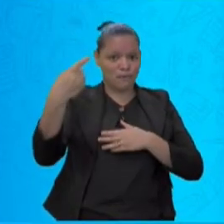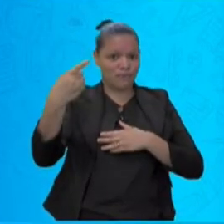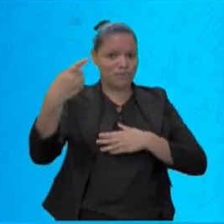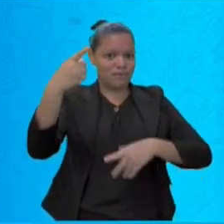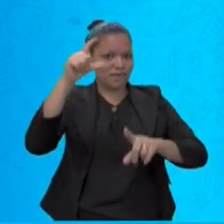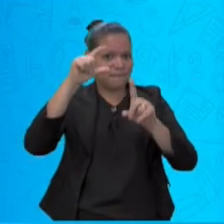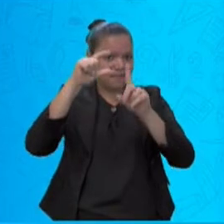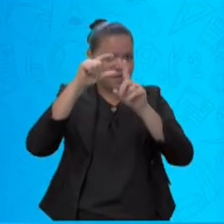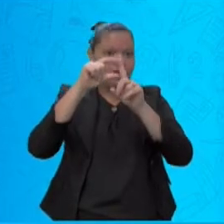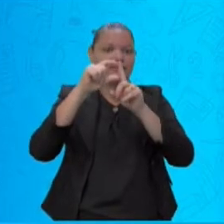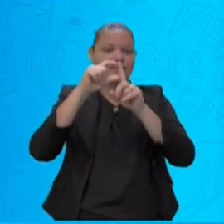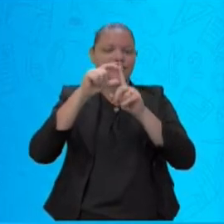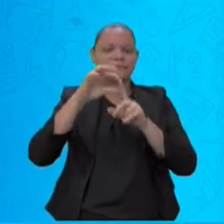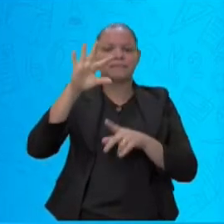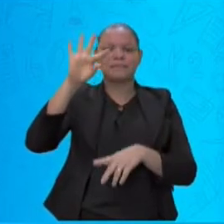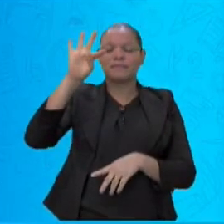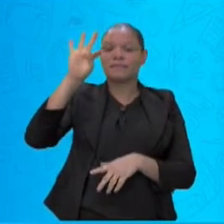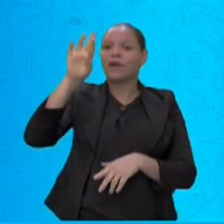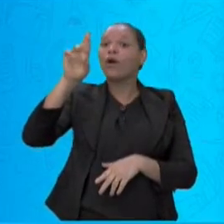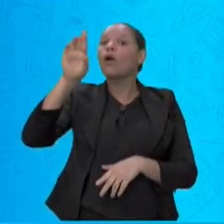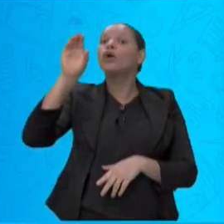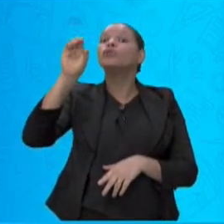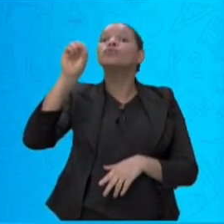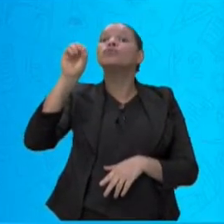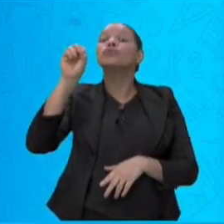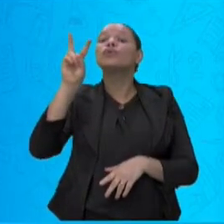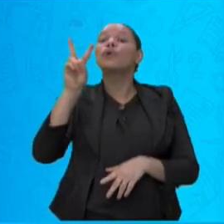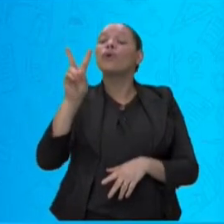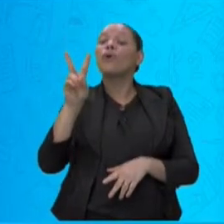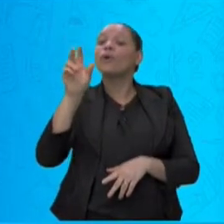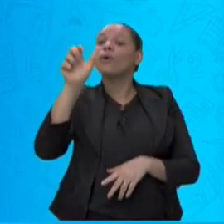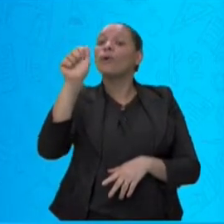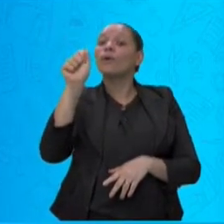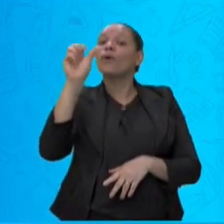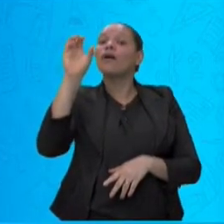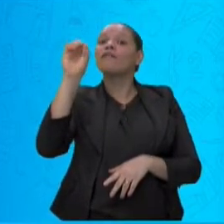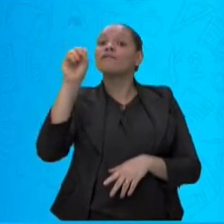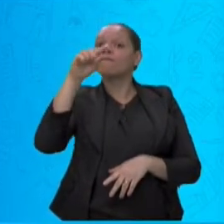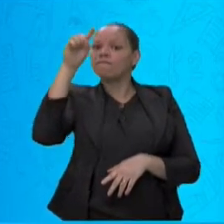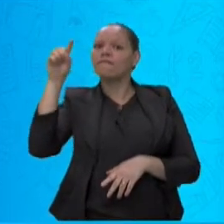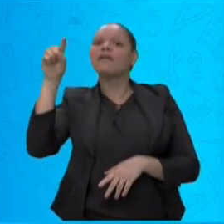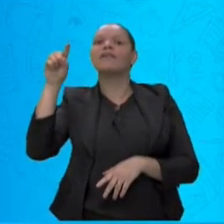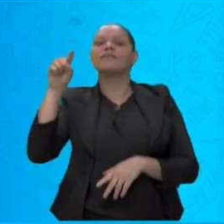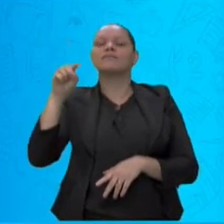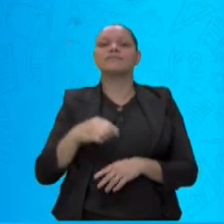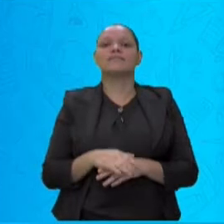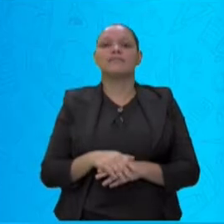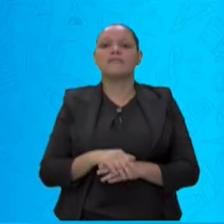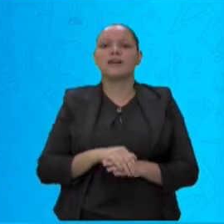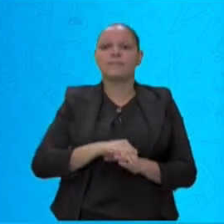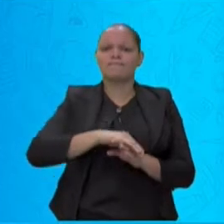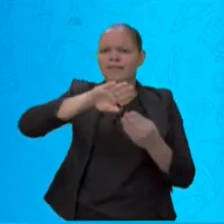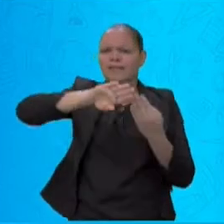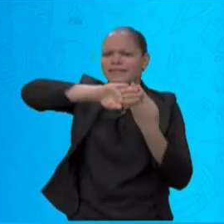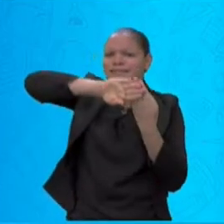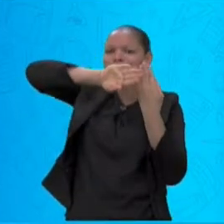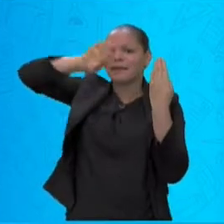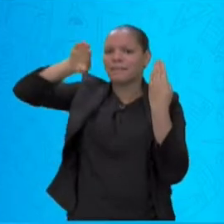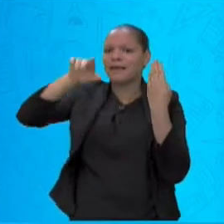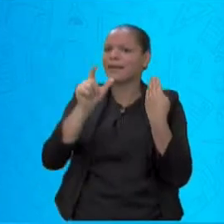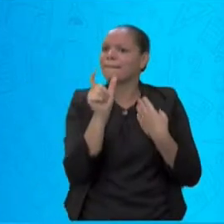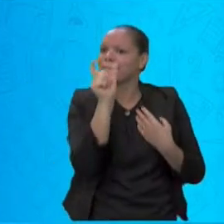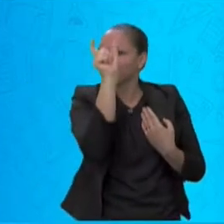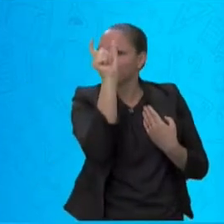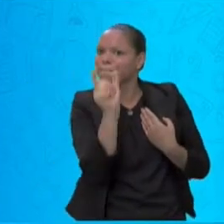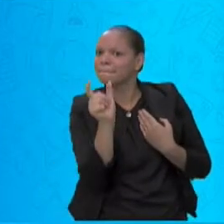identificou aqui o encontro consonantal. Agora, vamos separar as sílabas para entender por que ele também é perfeito.